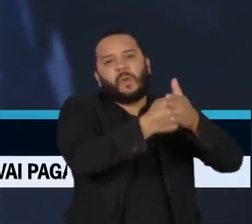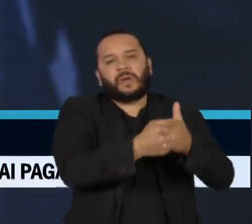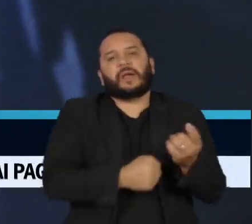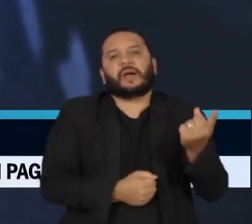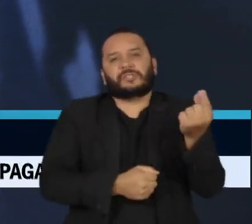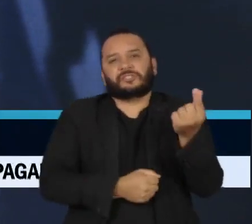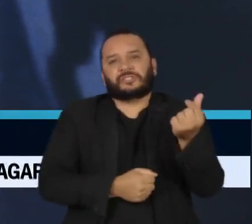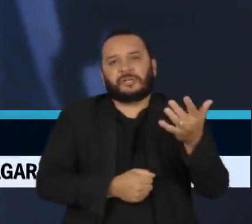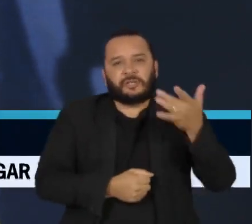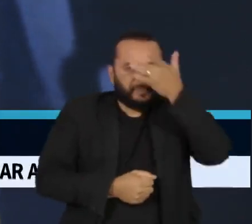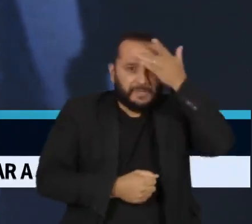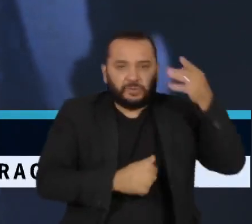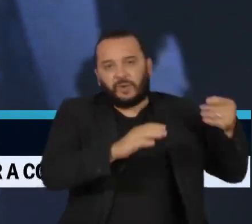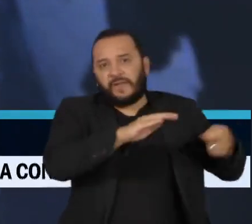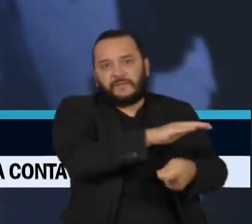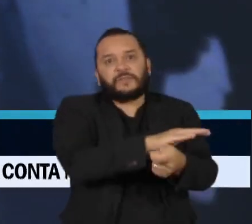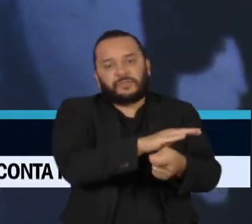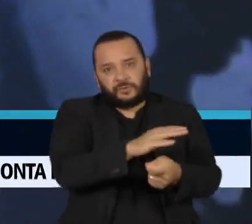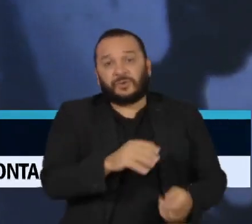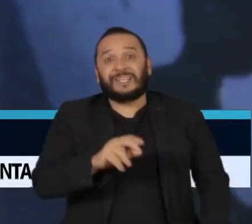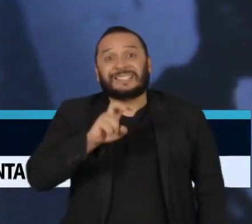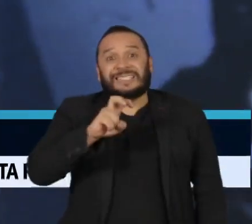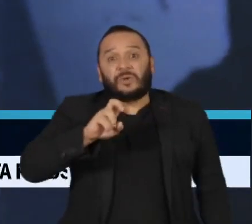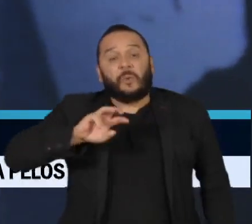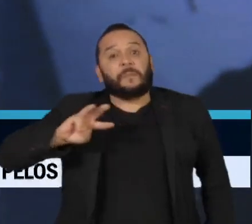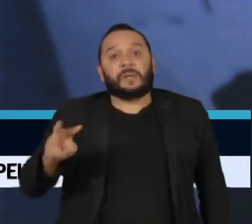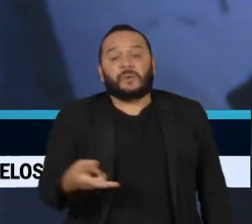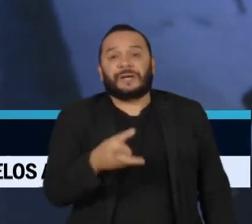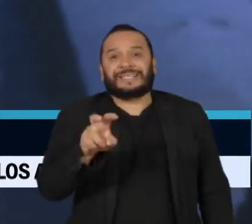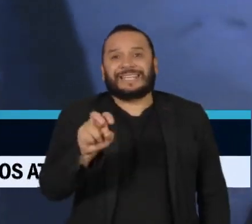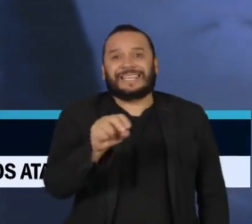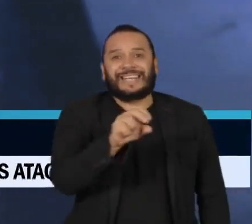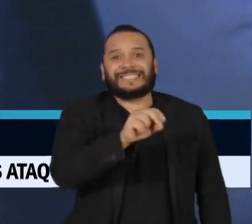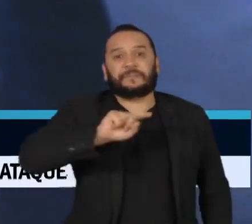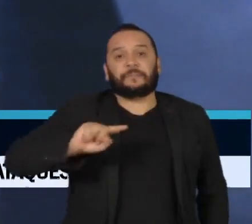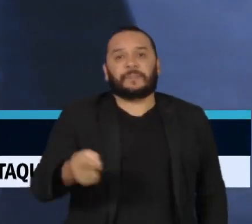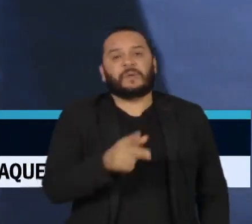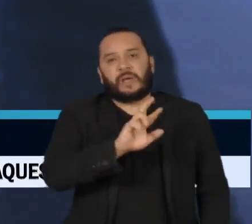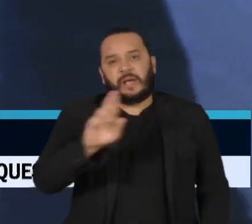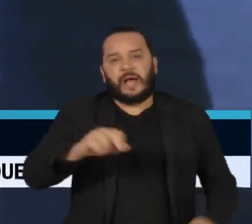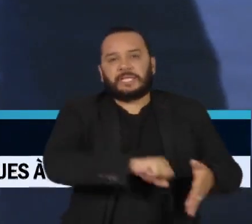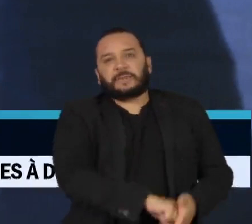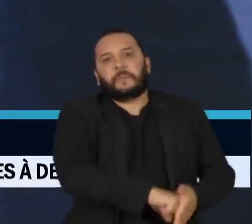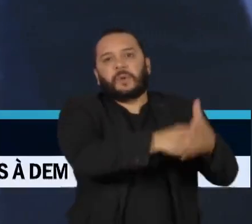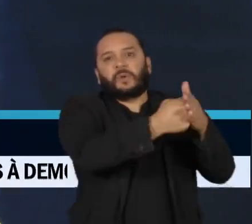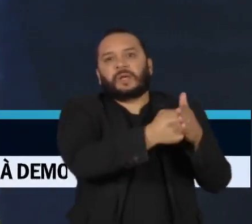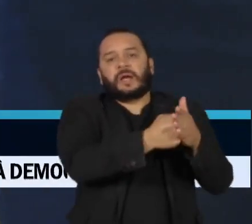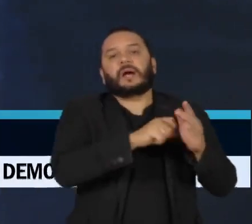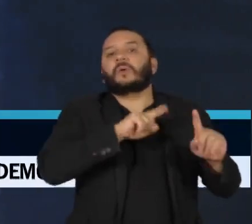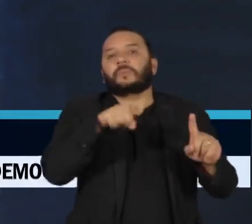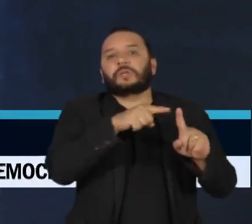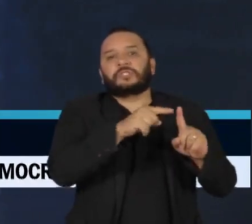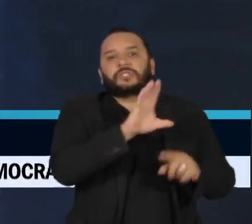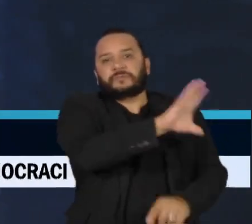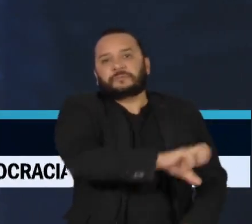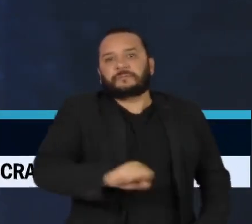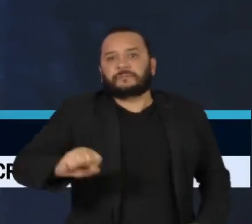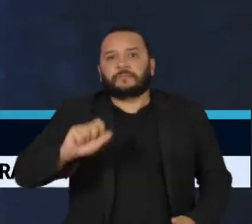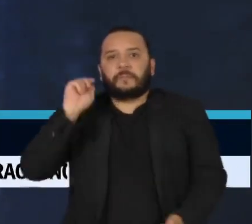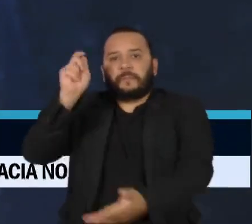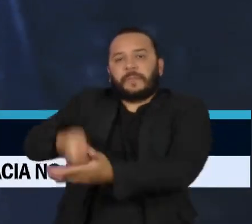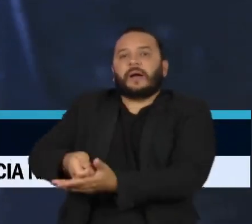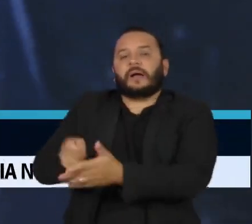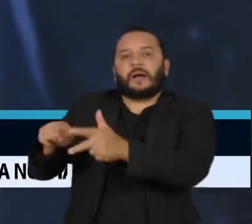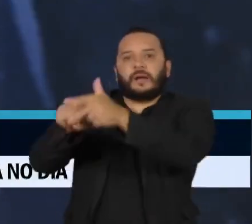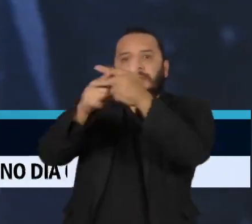invasão do último domingo. São R,5 milhões que estão detidos com o objetivo de custear as obras necessárias